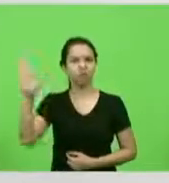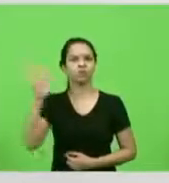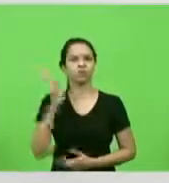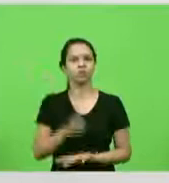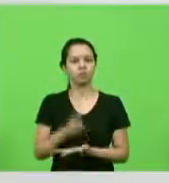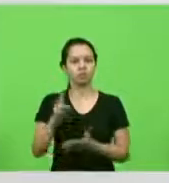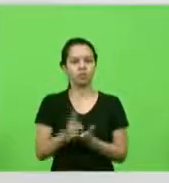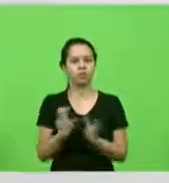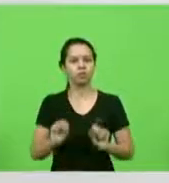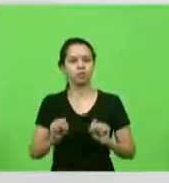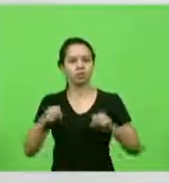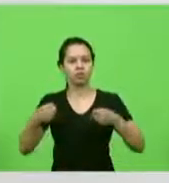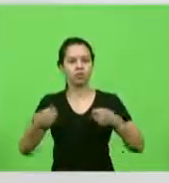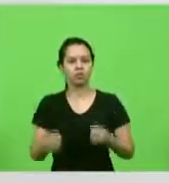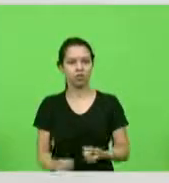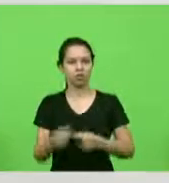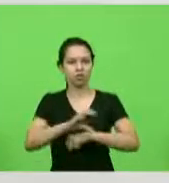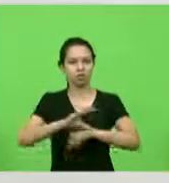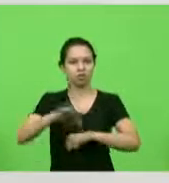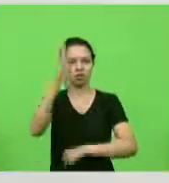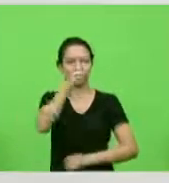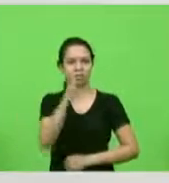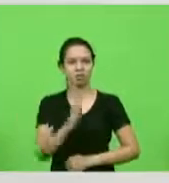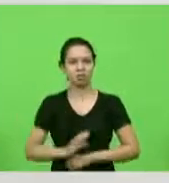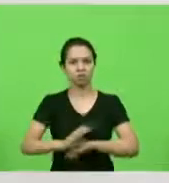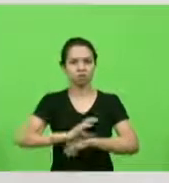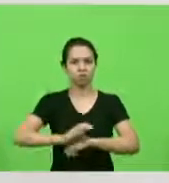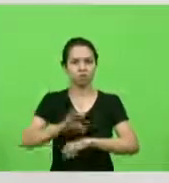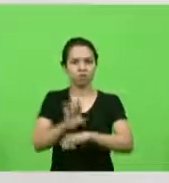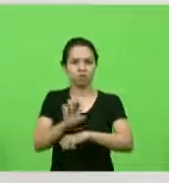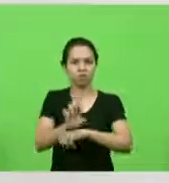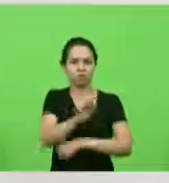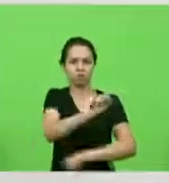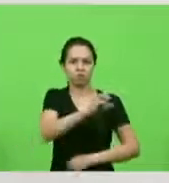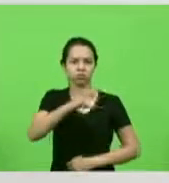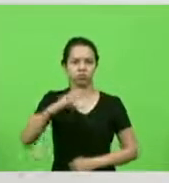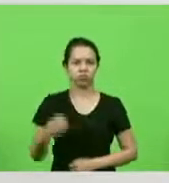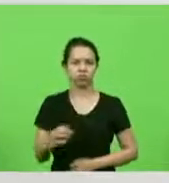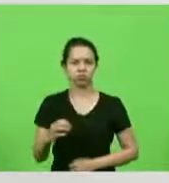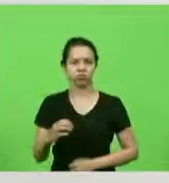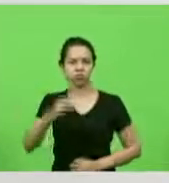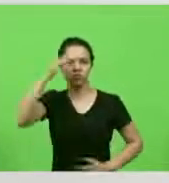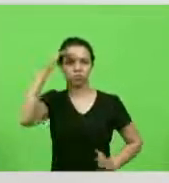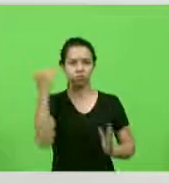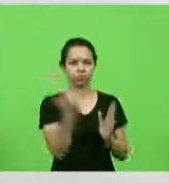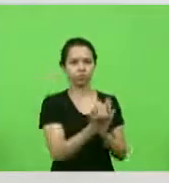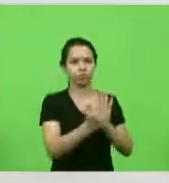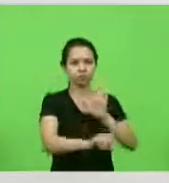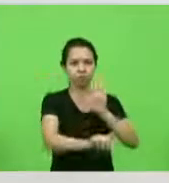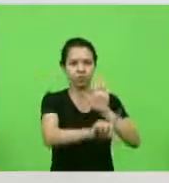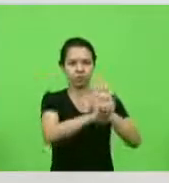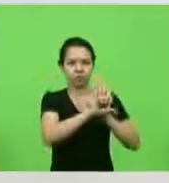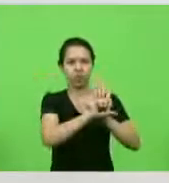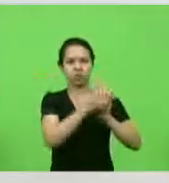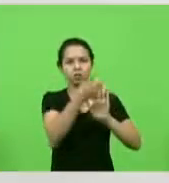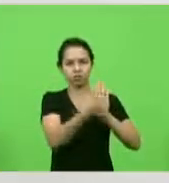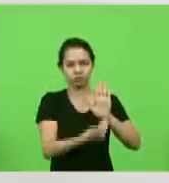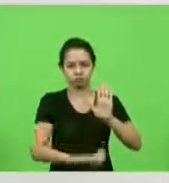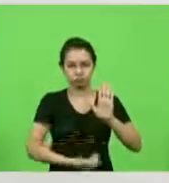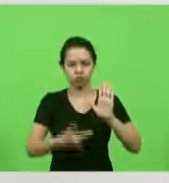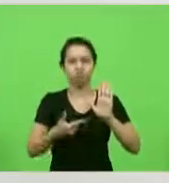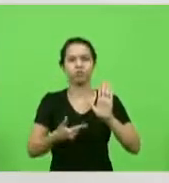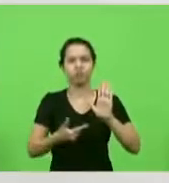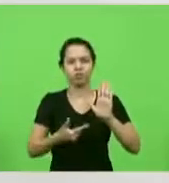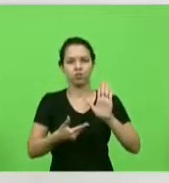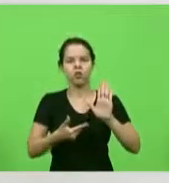cumprir a Constituição do Brasil e a Constituição do Estado de Santa Catarina e observar as leis desempenhando do leal e sinceramente o